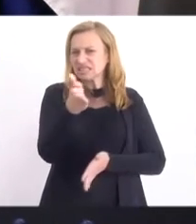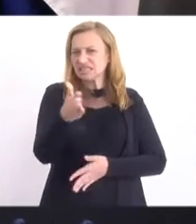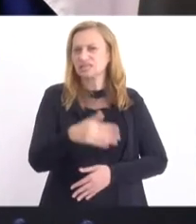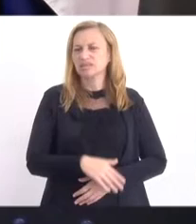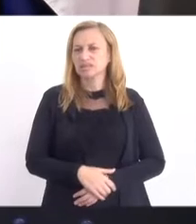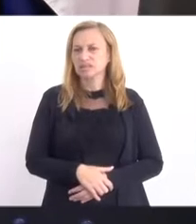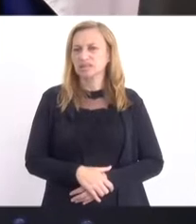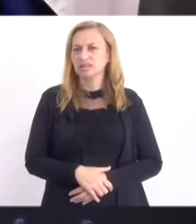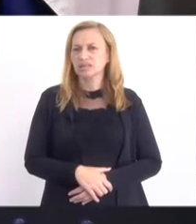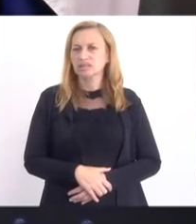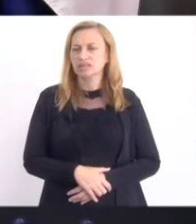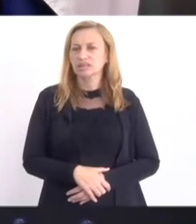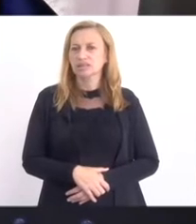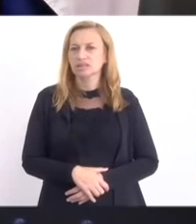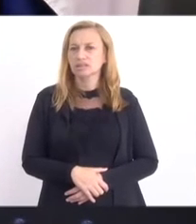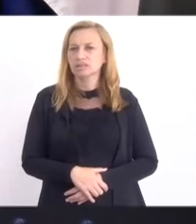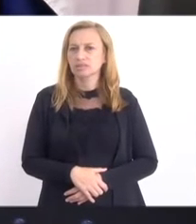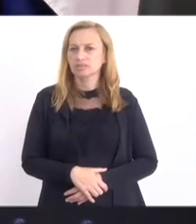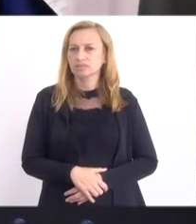Recording in progress.